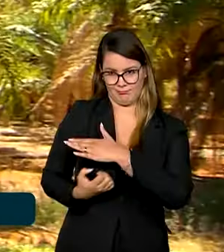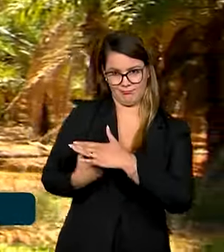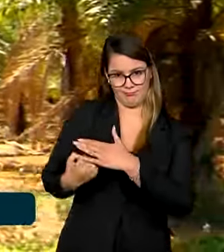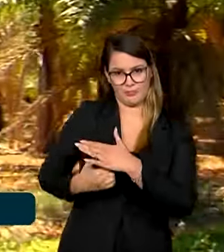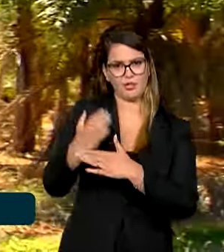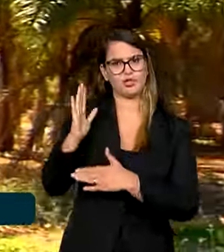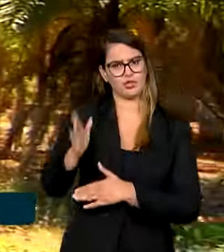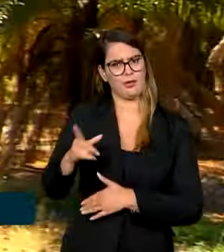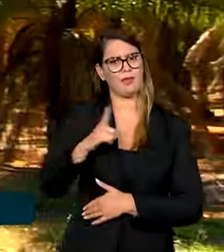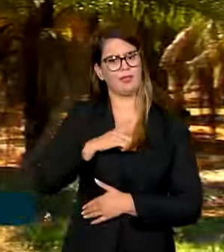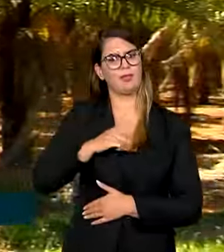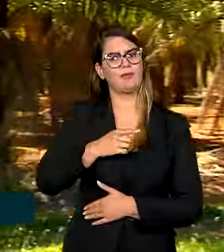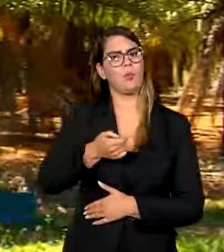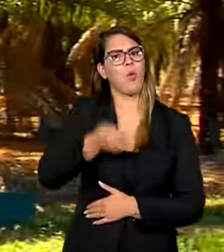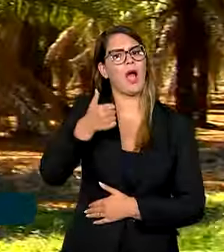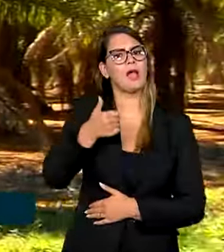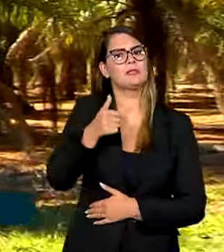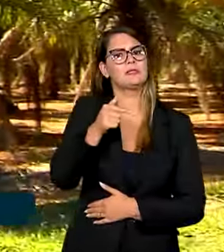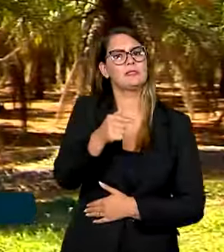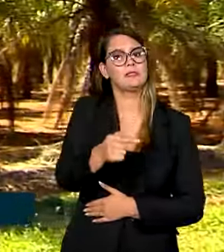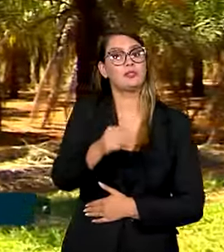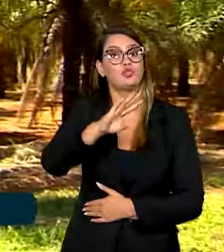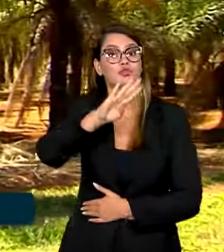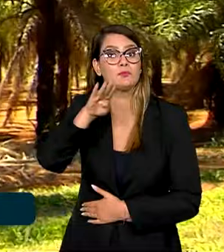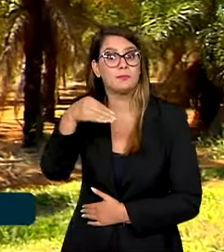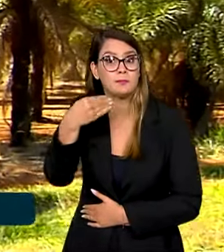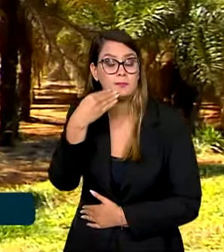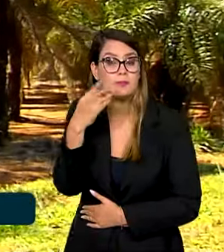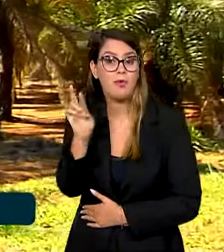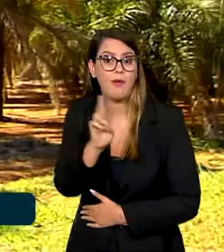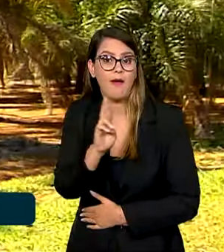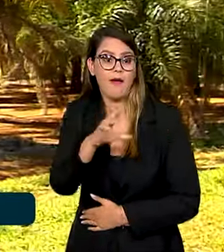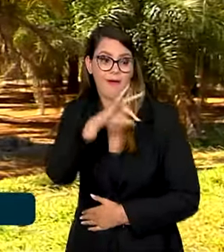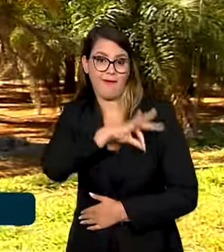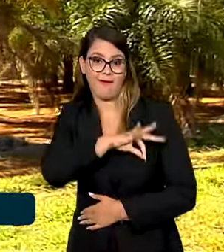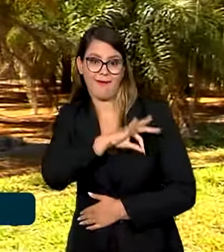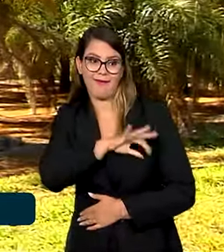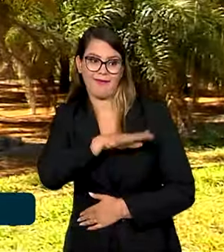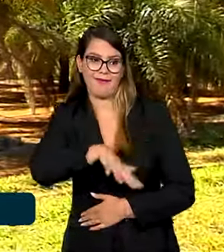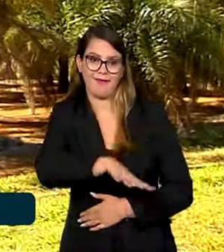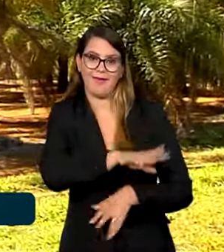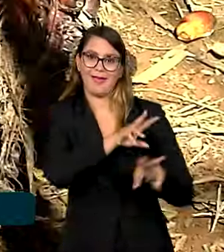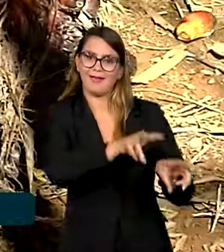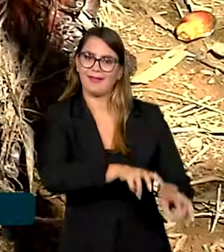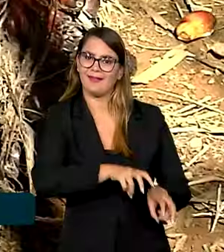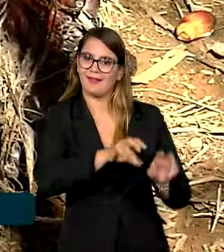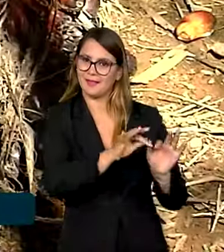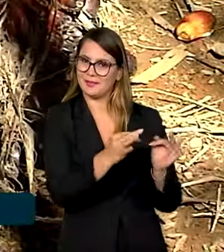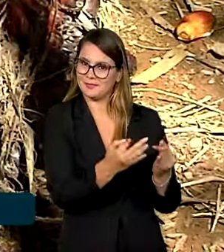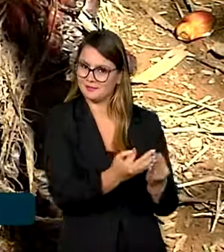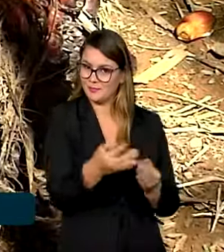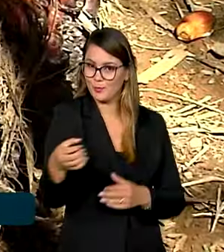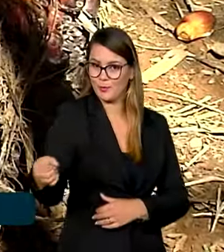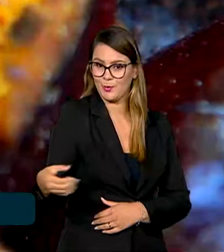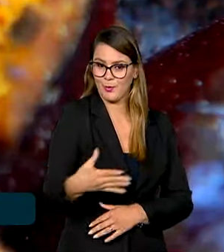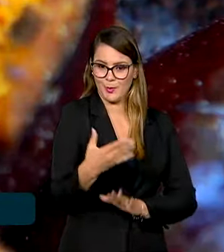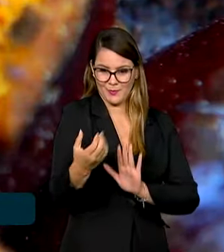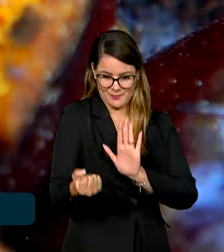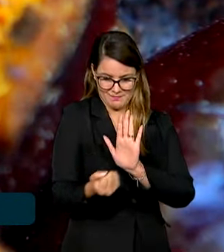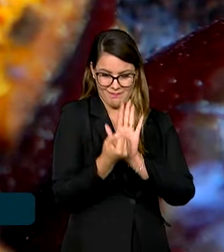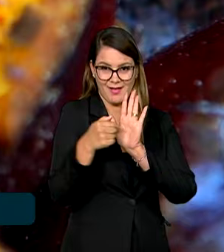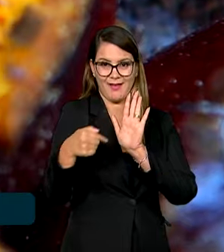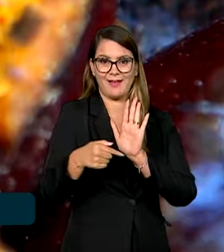já geraram quase 7 bilhões de reais em renda para a agricultura familiar. O novo selo